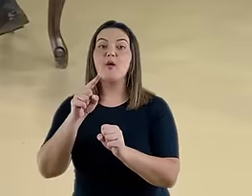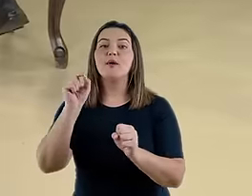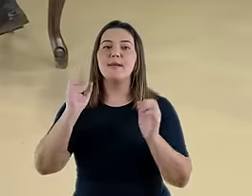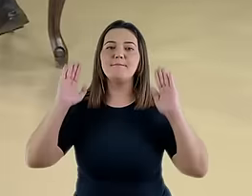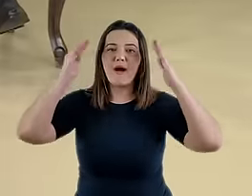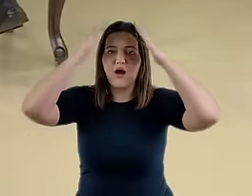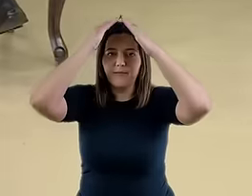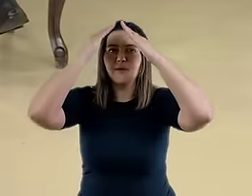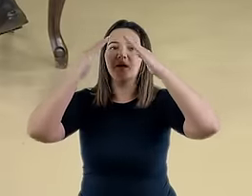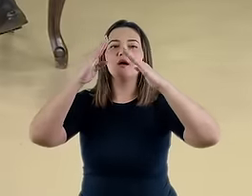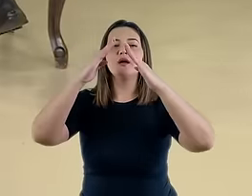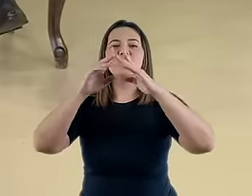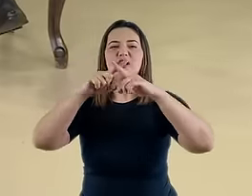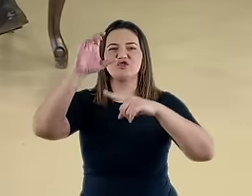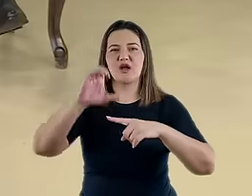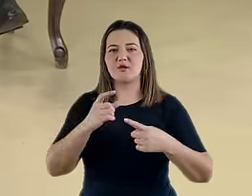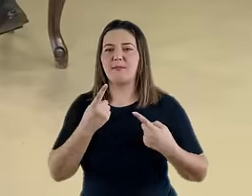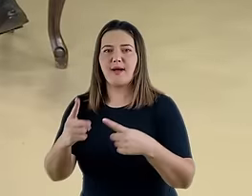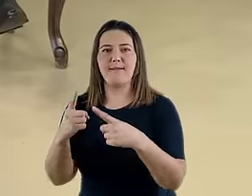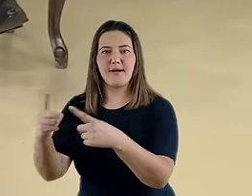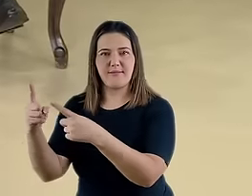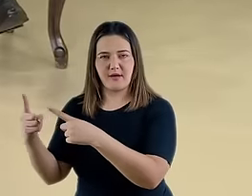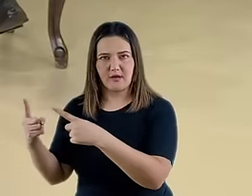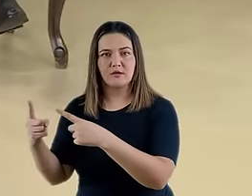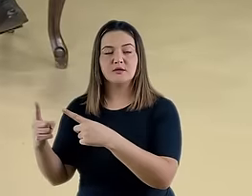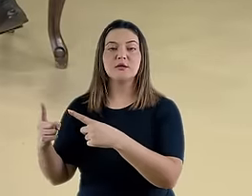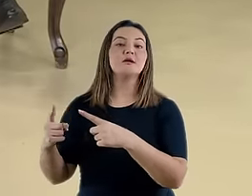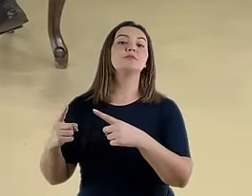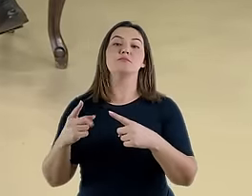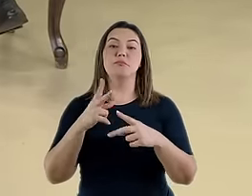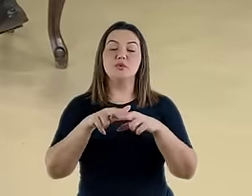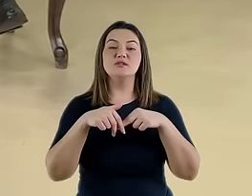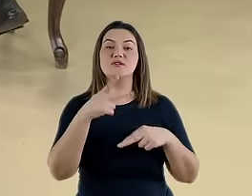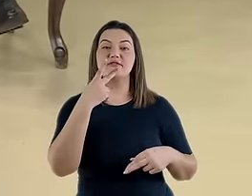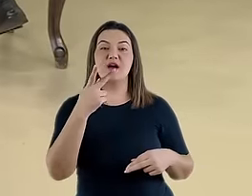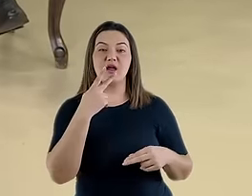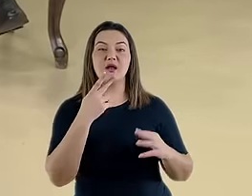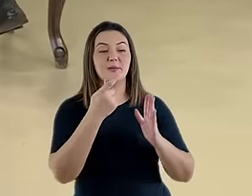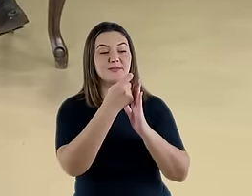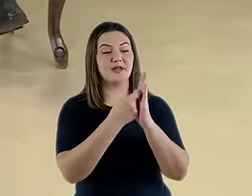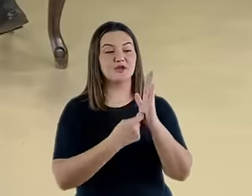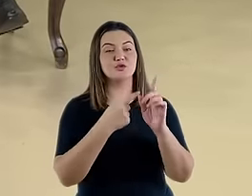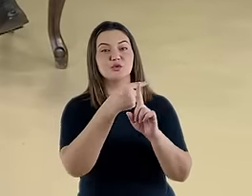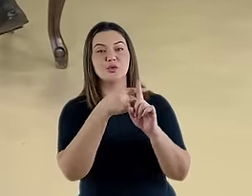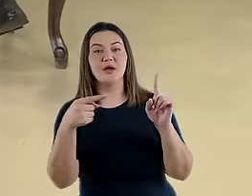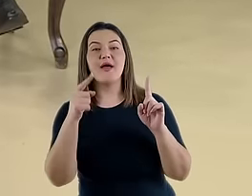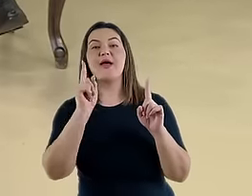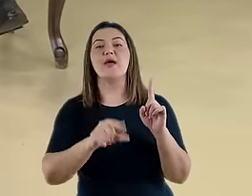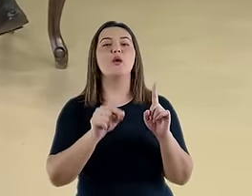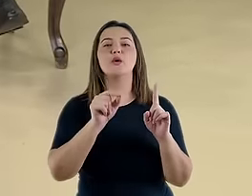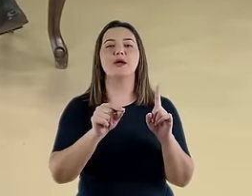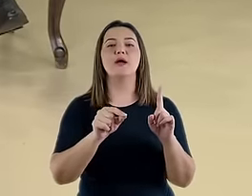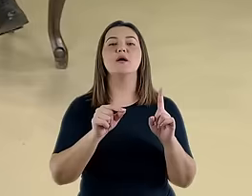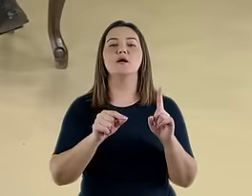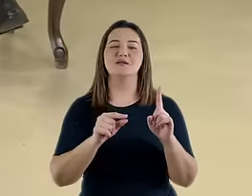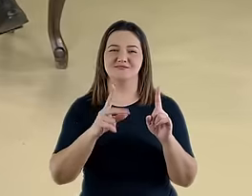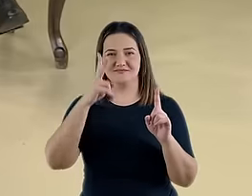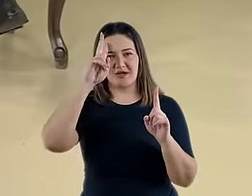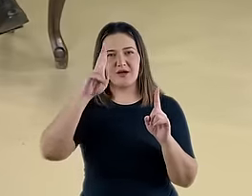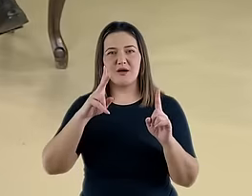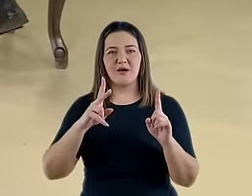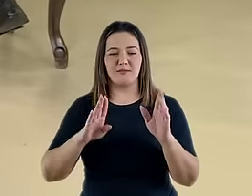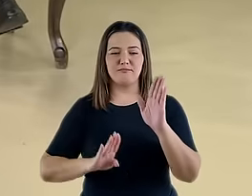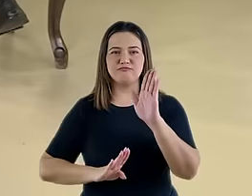Daniel capítulo 11, dos versos 36 a 39, representariam o pleno florescimento do poder papal